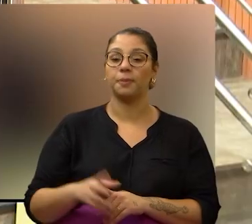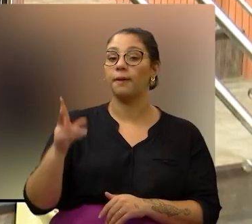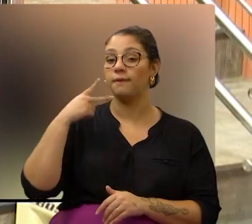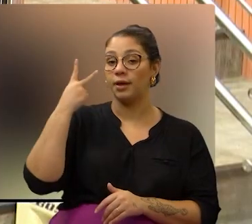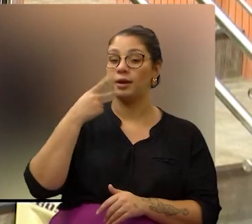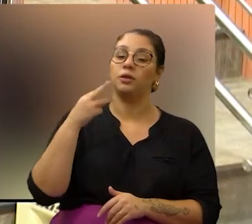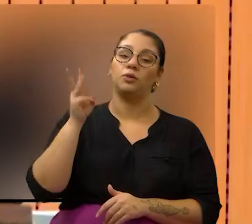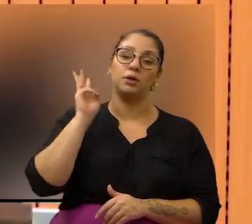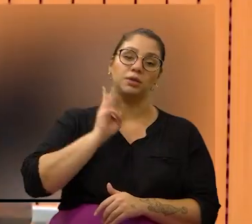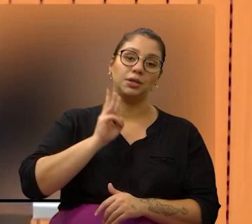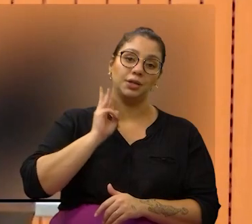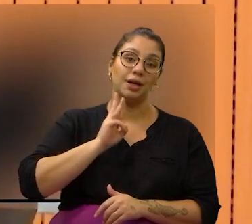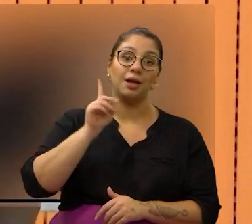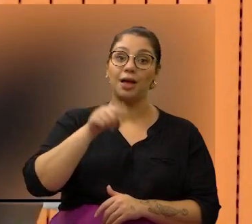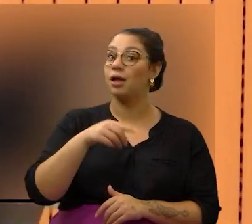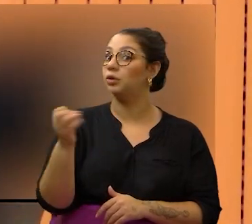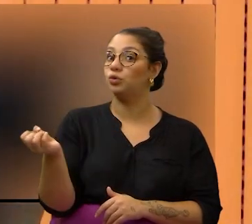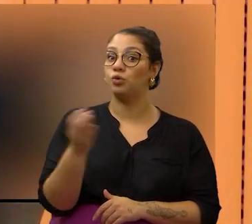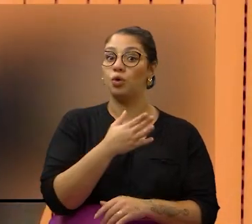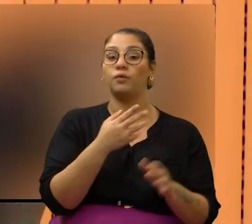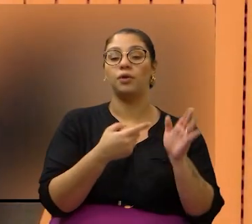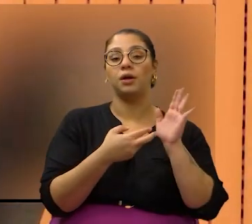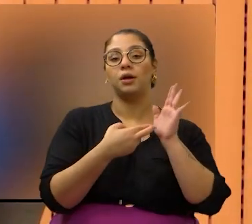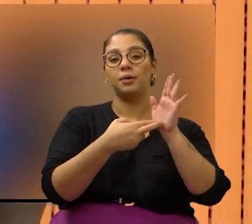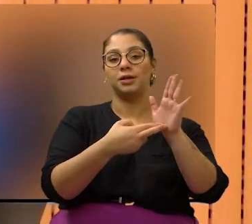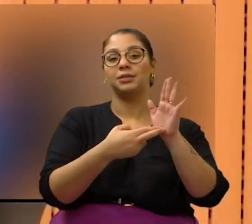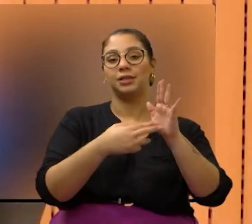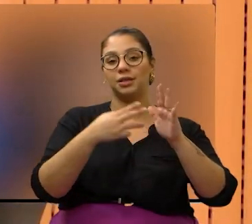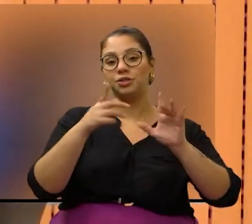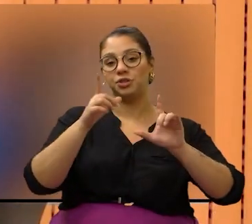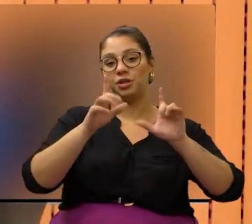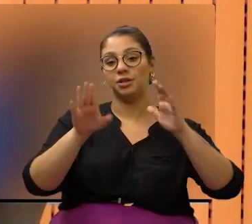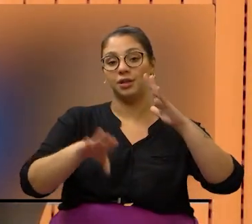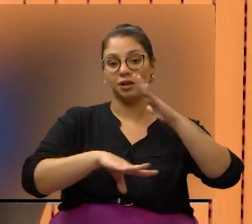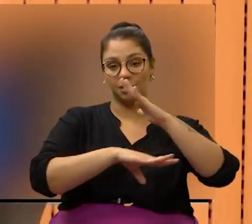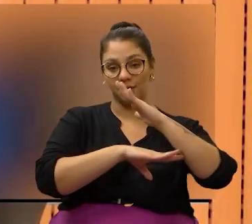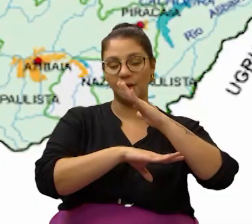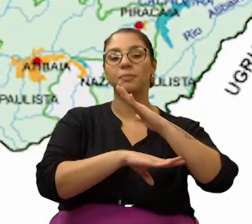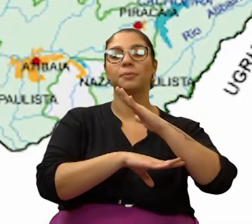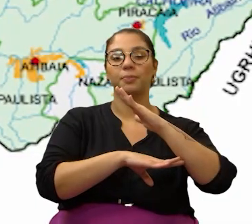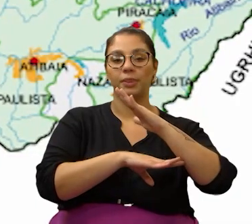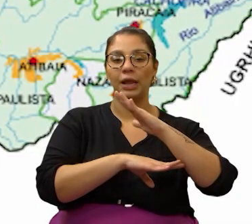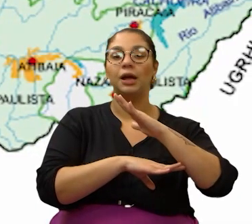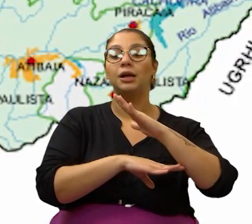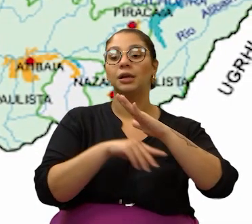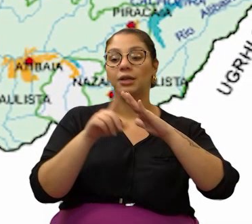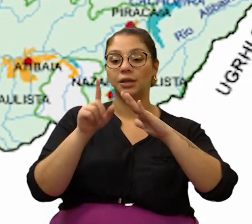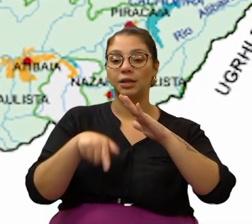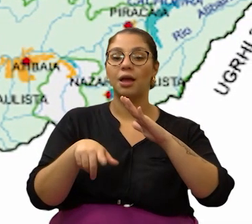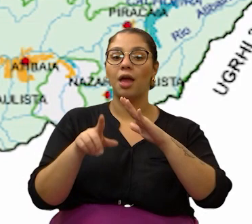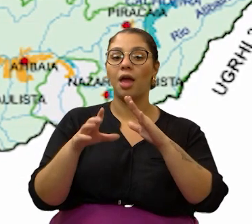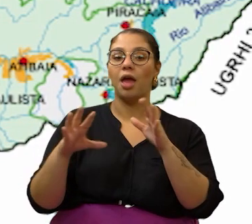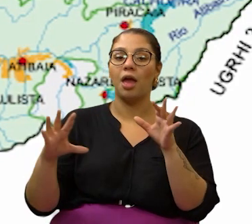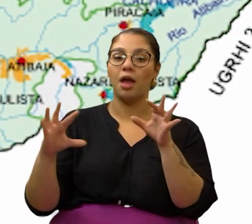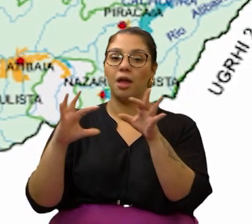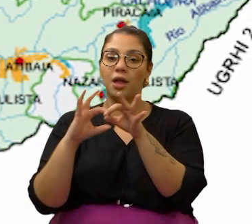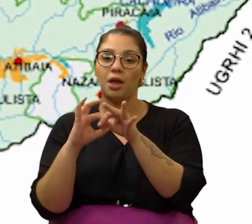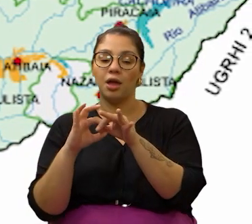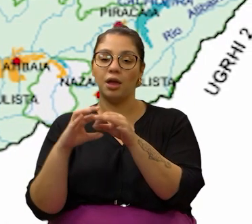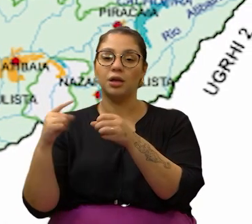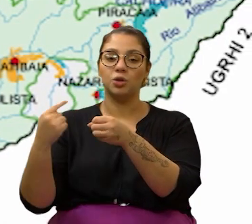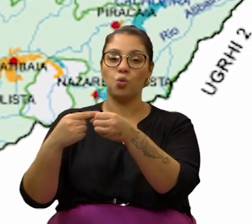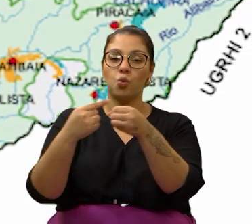O vereador Cecílio Santos é o novo representante da Câmara de Campinas no Conselho Fiscal do Consórcio